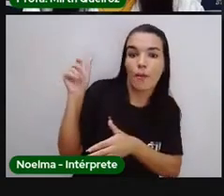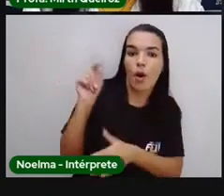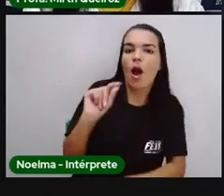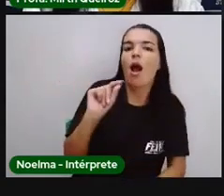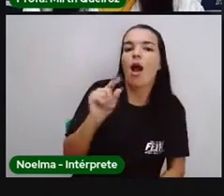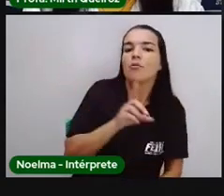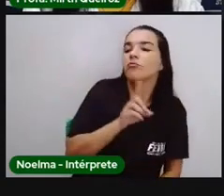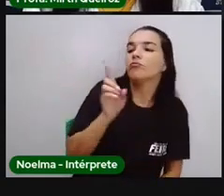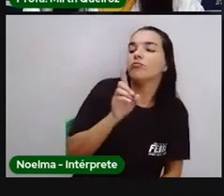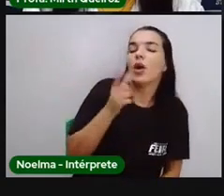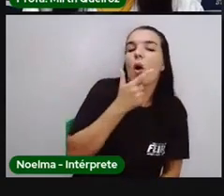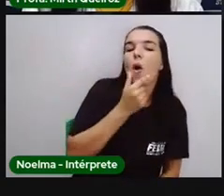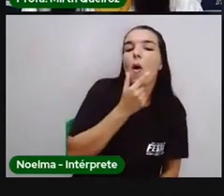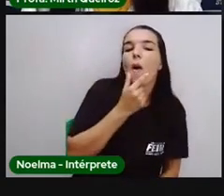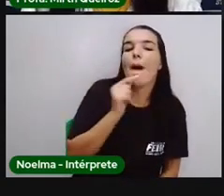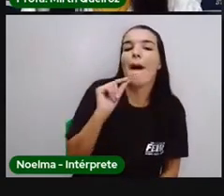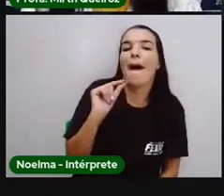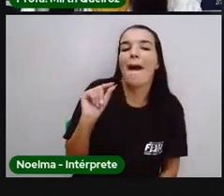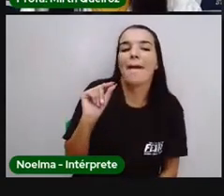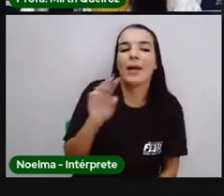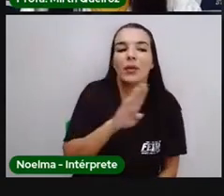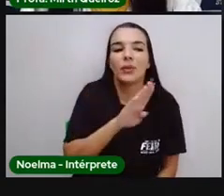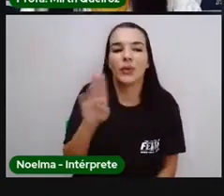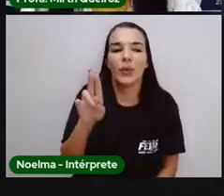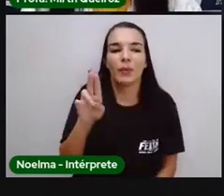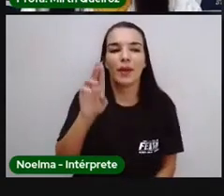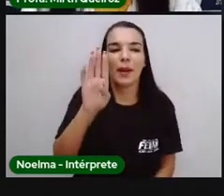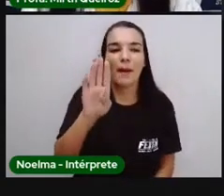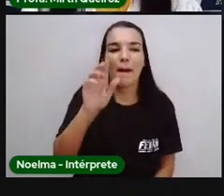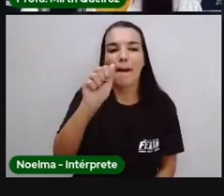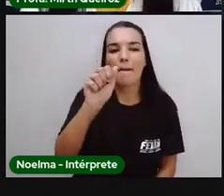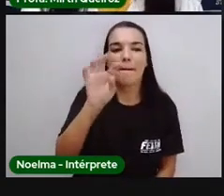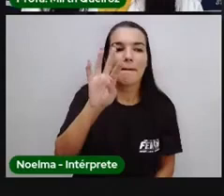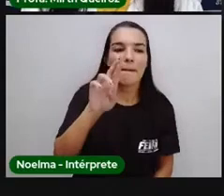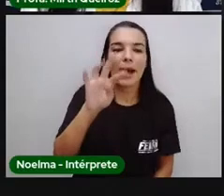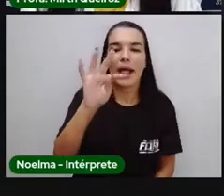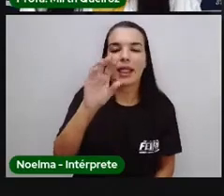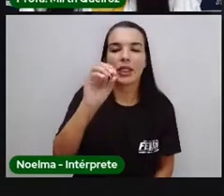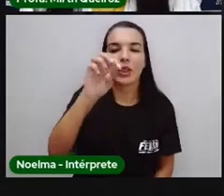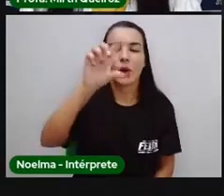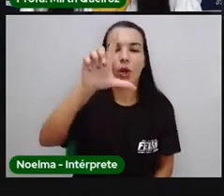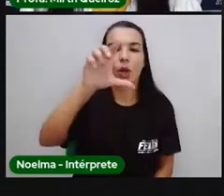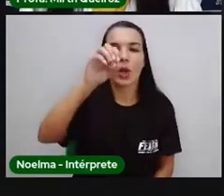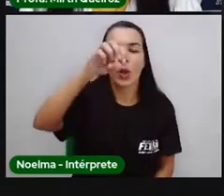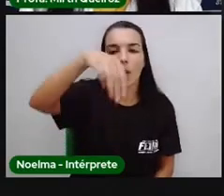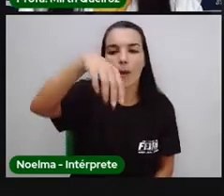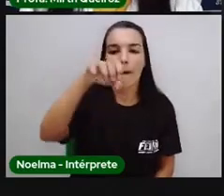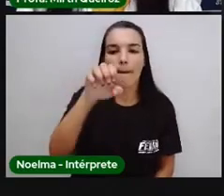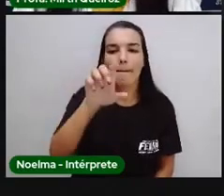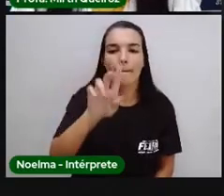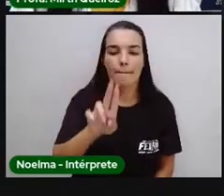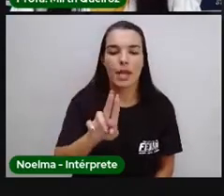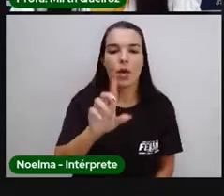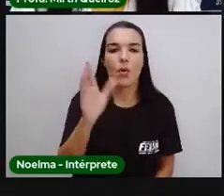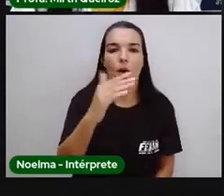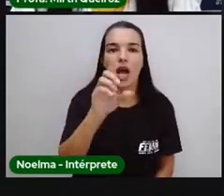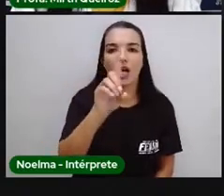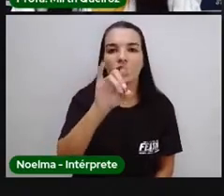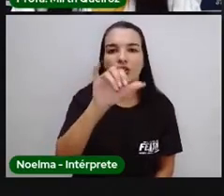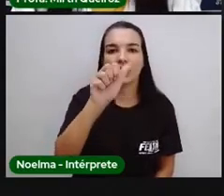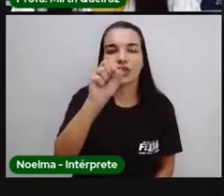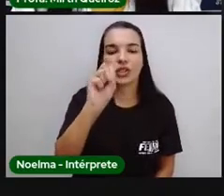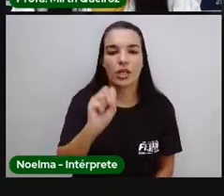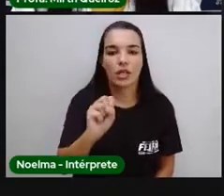ali, eu sou o cara. Bartolomeu Dias. Bartolomeu Dias, ele conseguiu